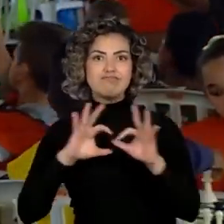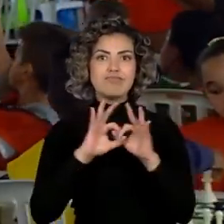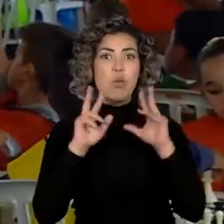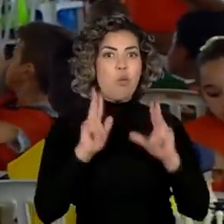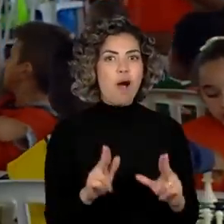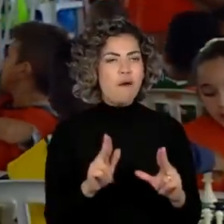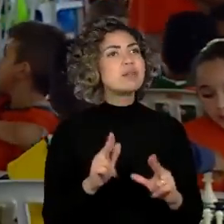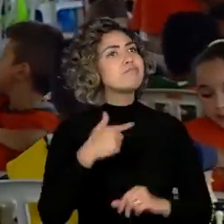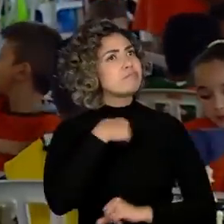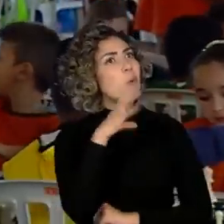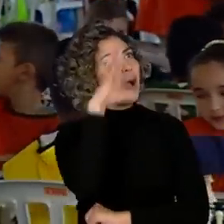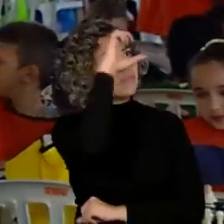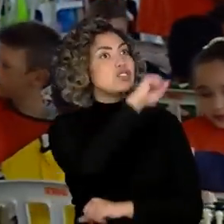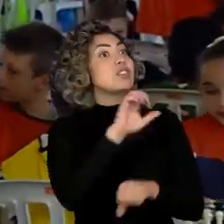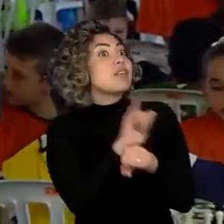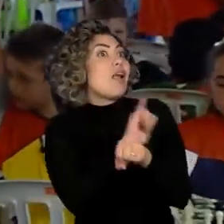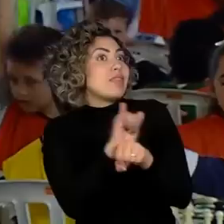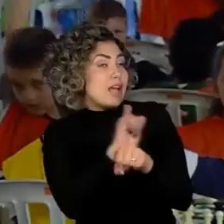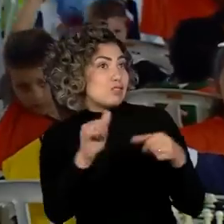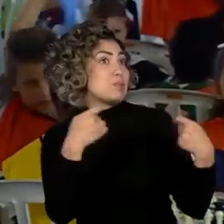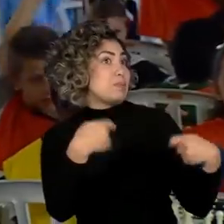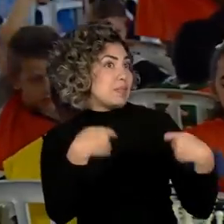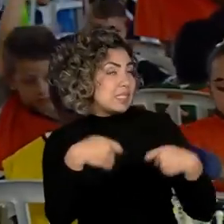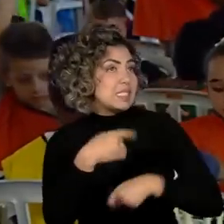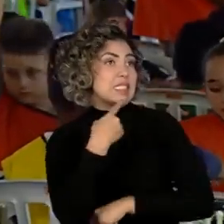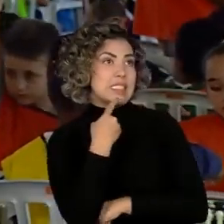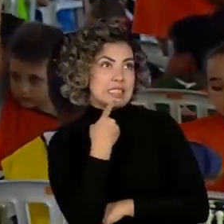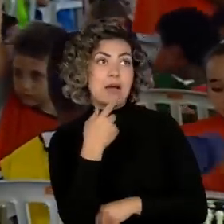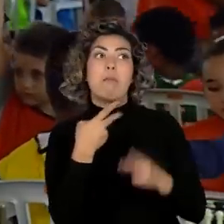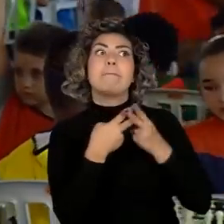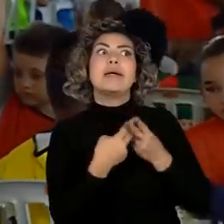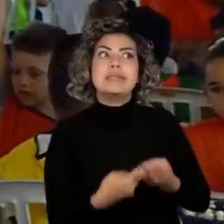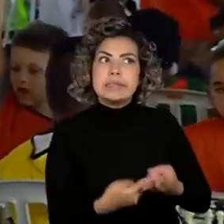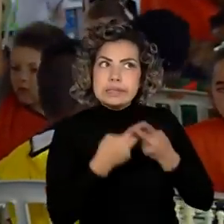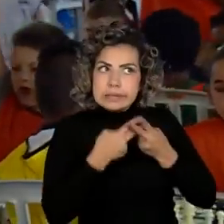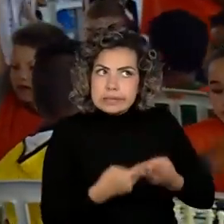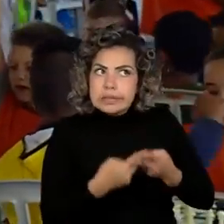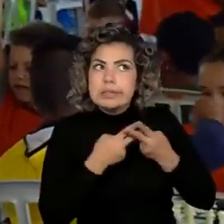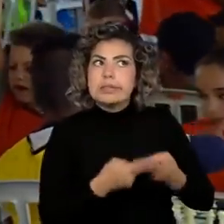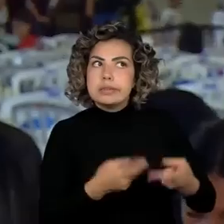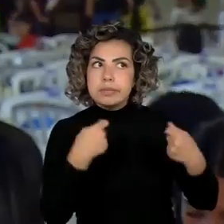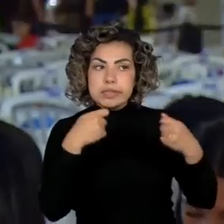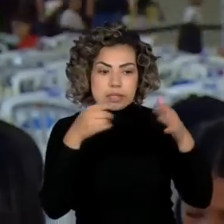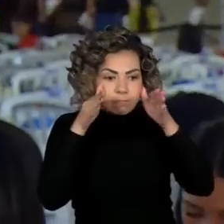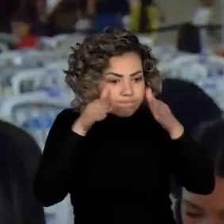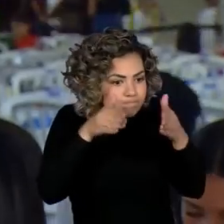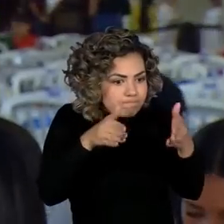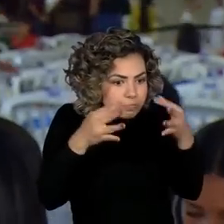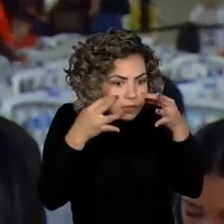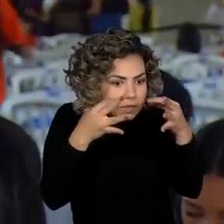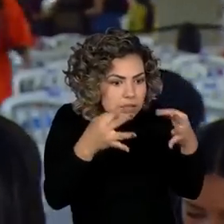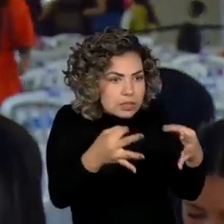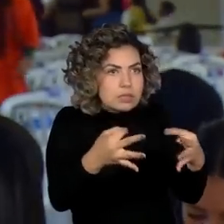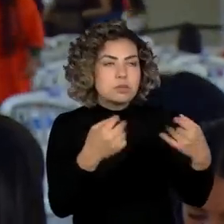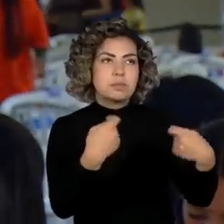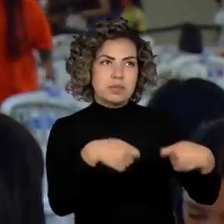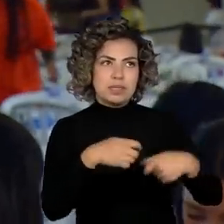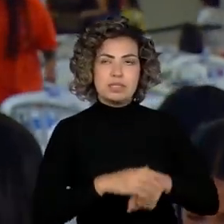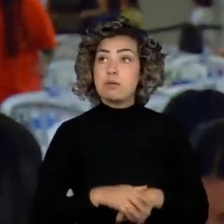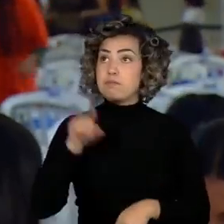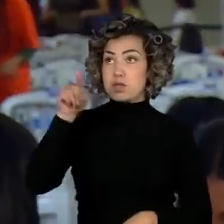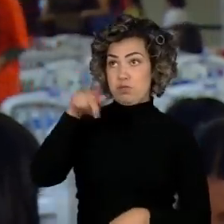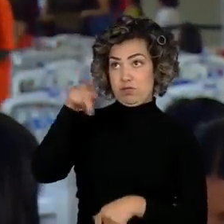jeito de jogar as coisas, ter a paciência e me concentrar. Ele me ensinou a ter mais